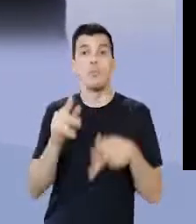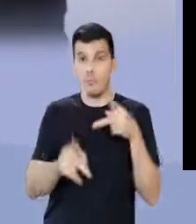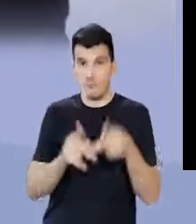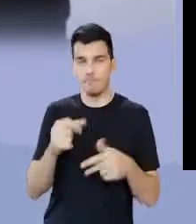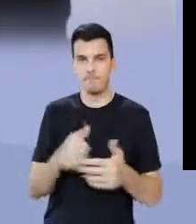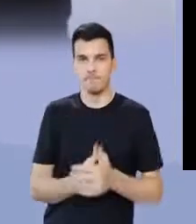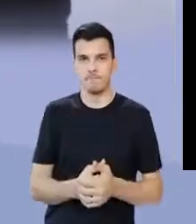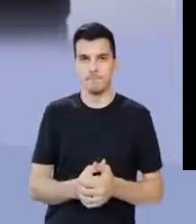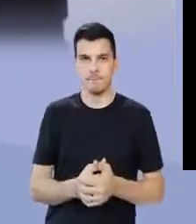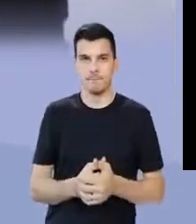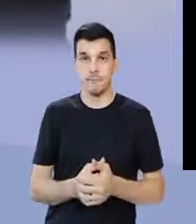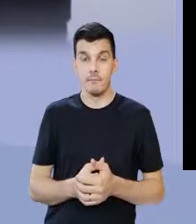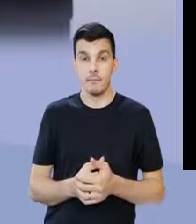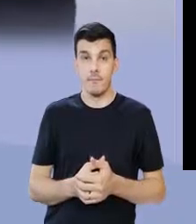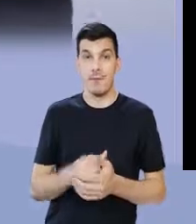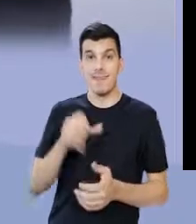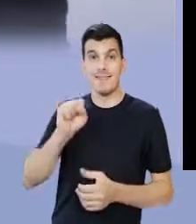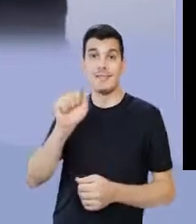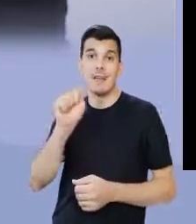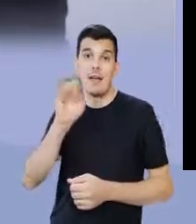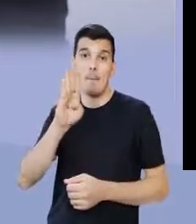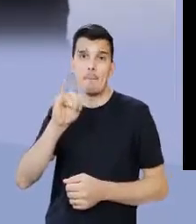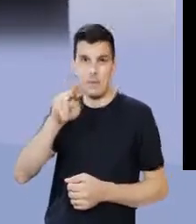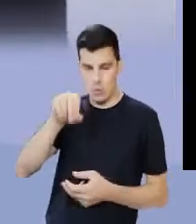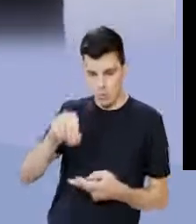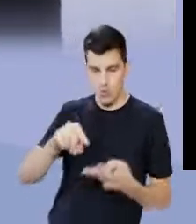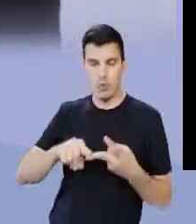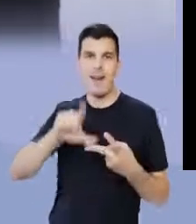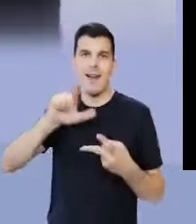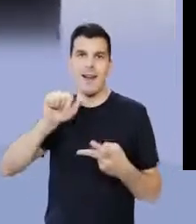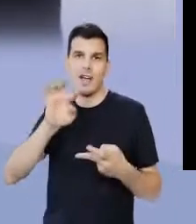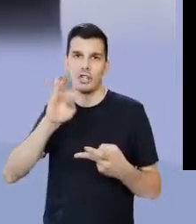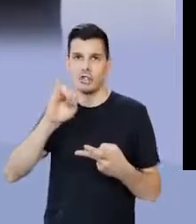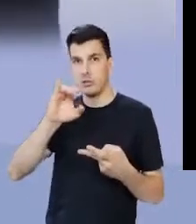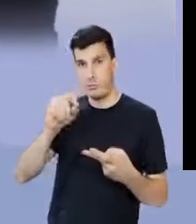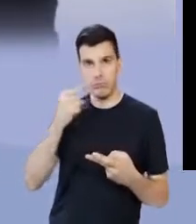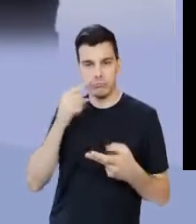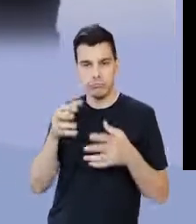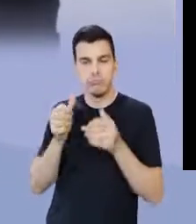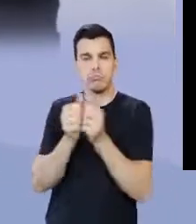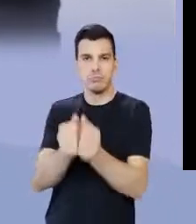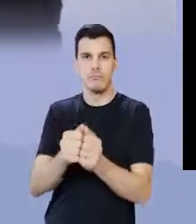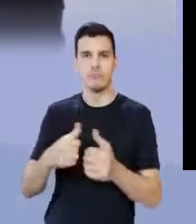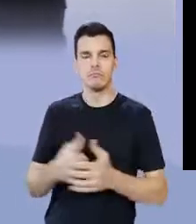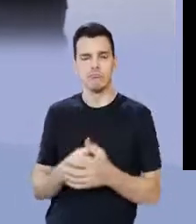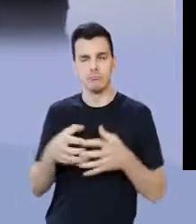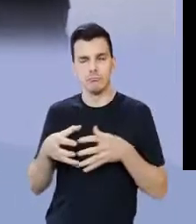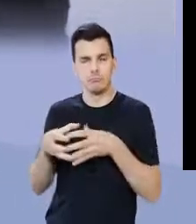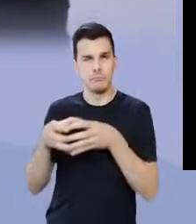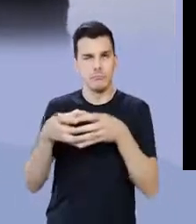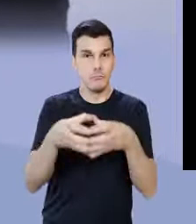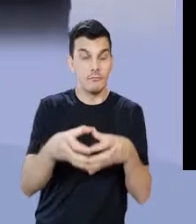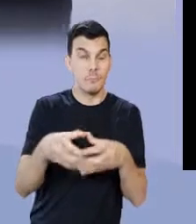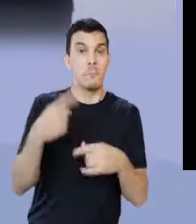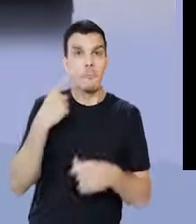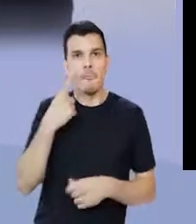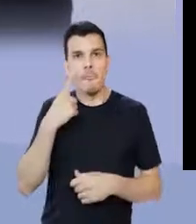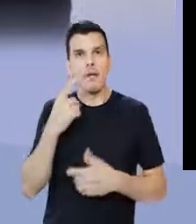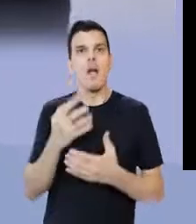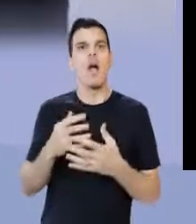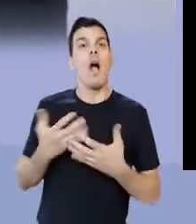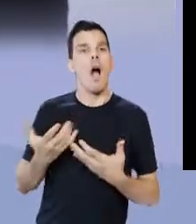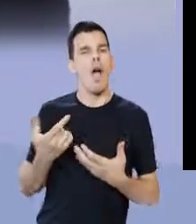povos, sabinos e latinos principalmente, eles se juntam. Em vez de ficar ali no meio da bota itálica,